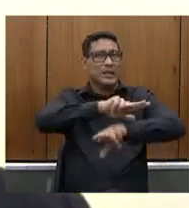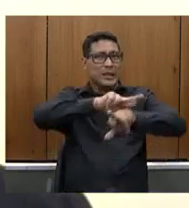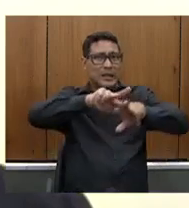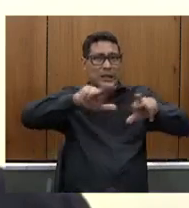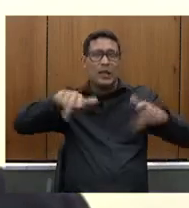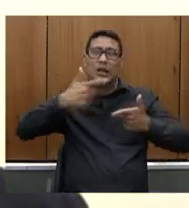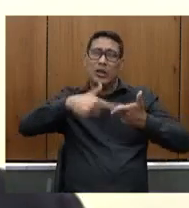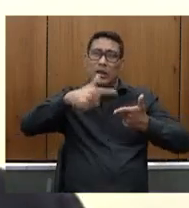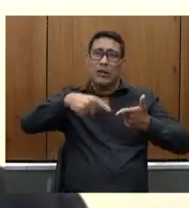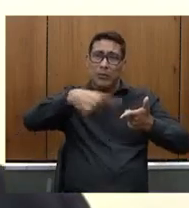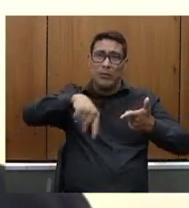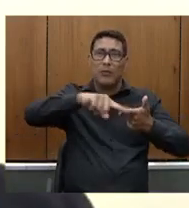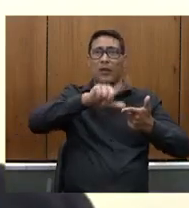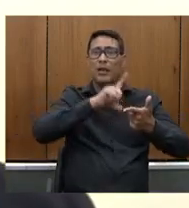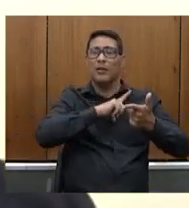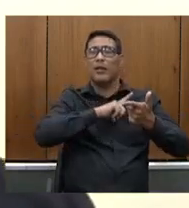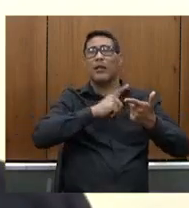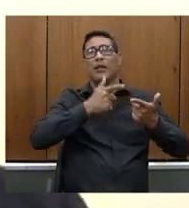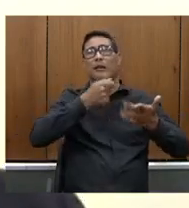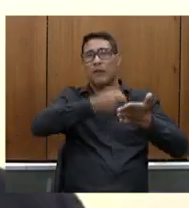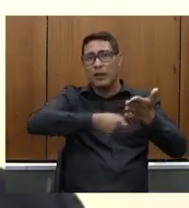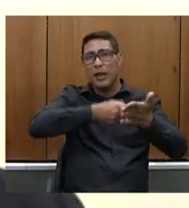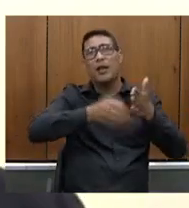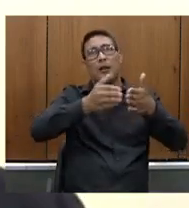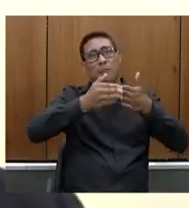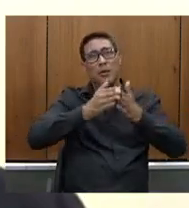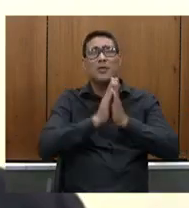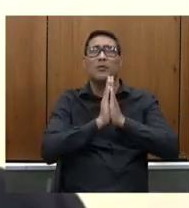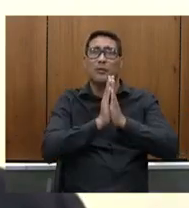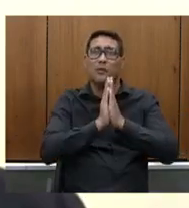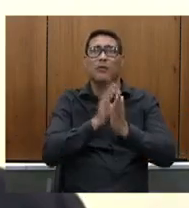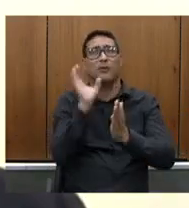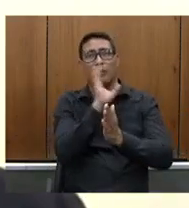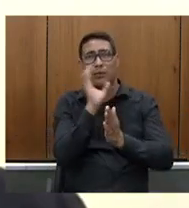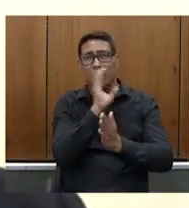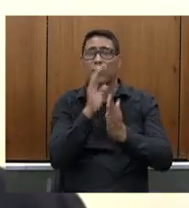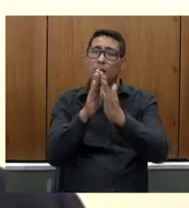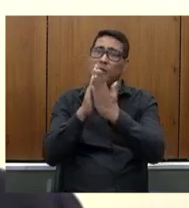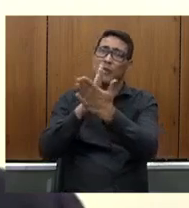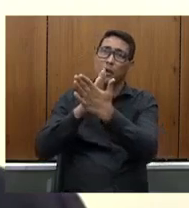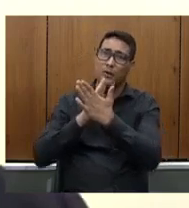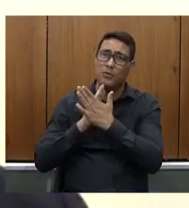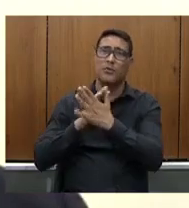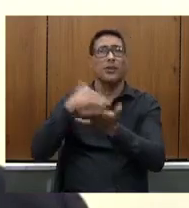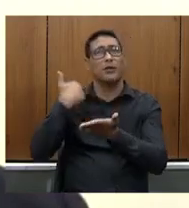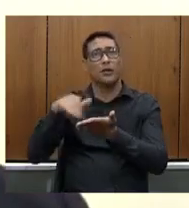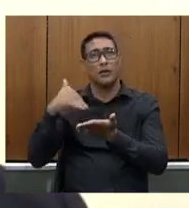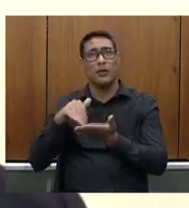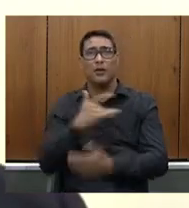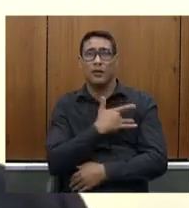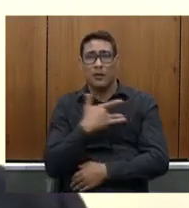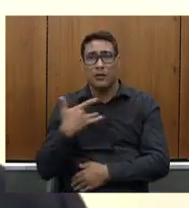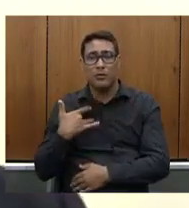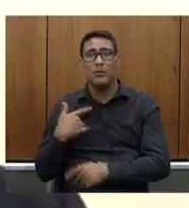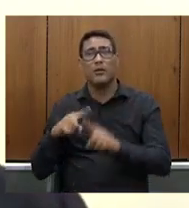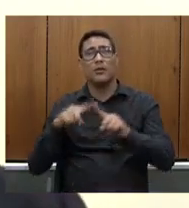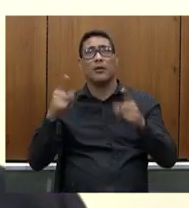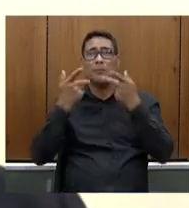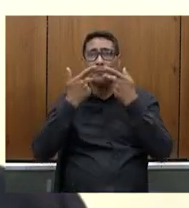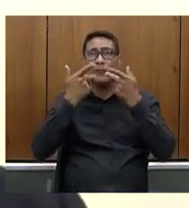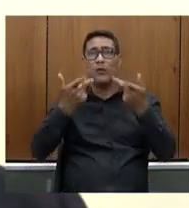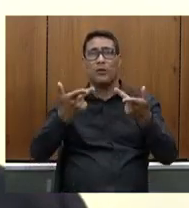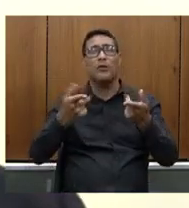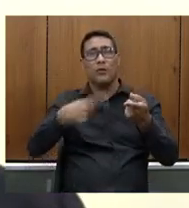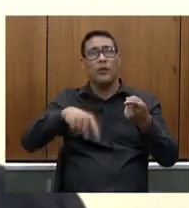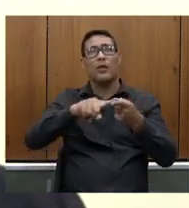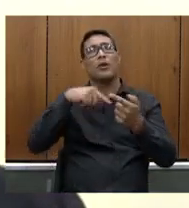enfrentado pedindo socorro pedindo auxílio da secretaria de estado de saúde por tudo até que foi dito por eles é um problema